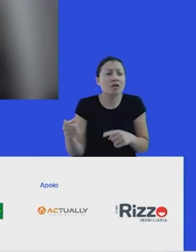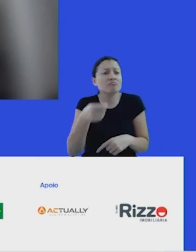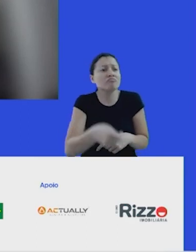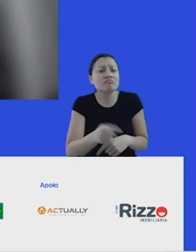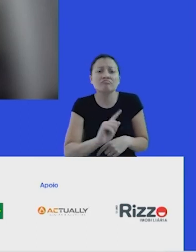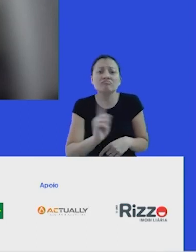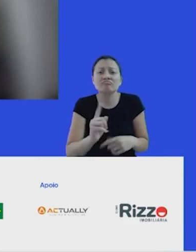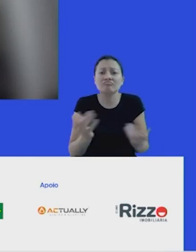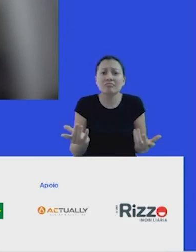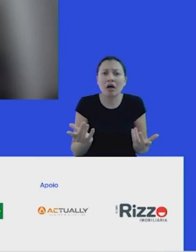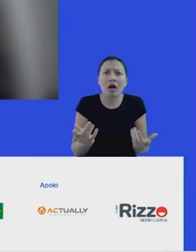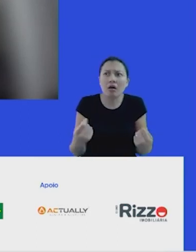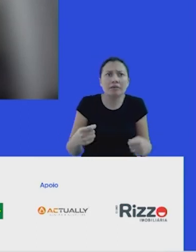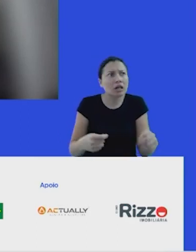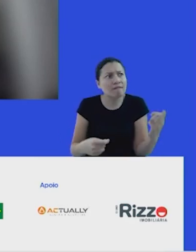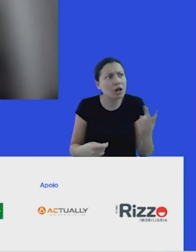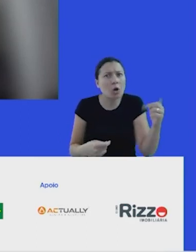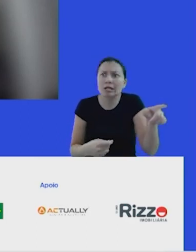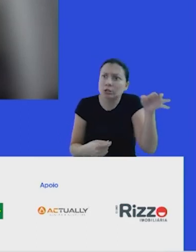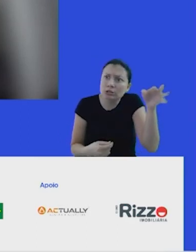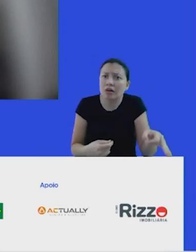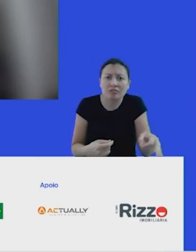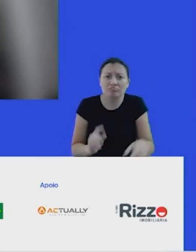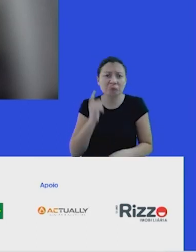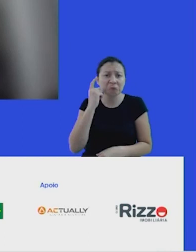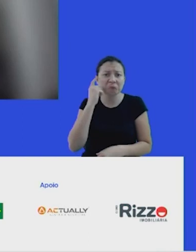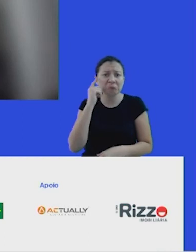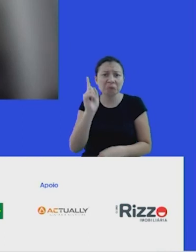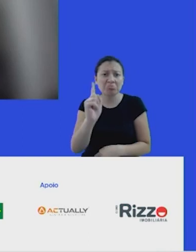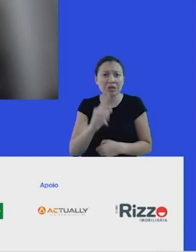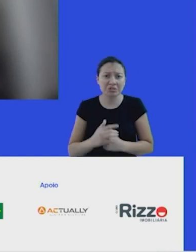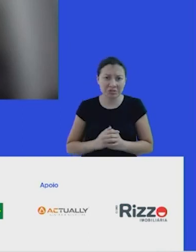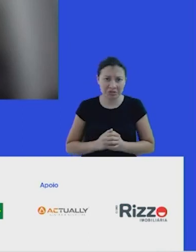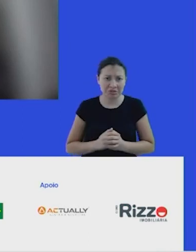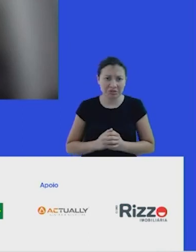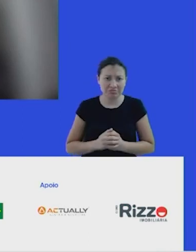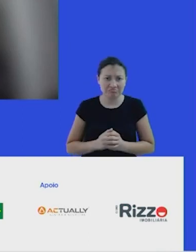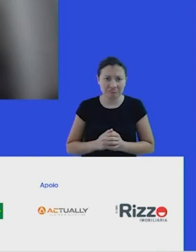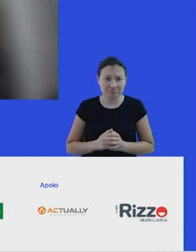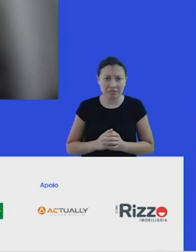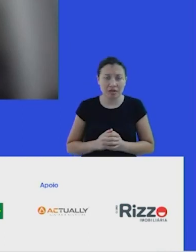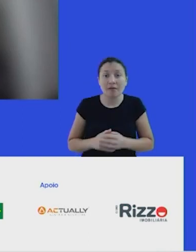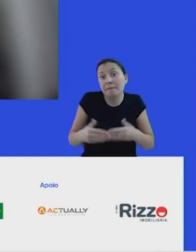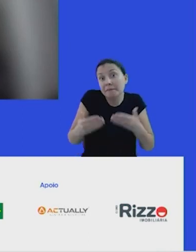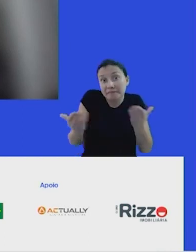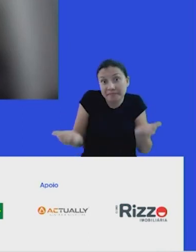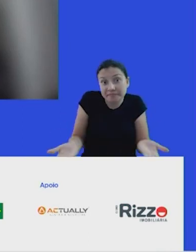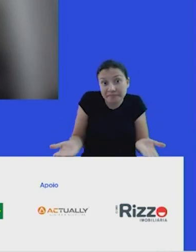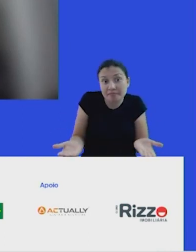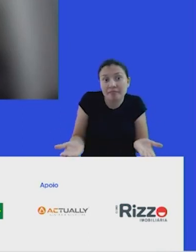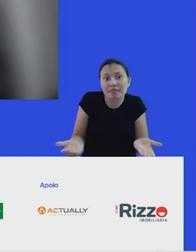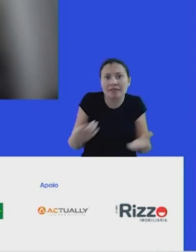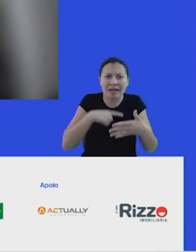percepção de que aquilo é o que aquilo é o certo, igual você falou, igual eu comulco plenamente dessa visão. Então, tem dez